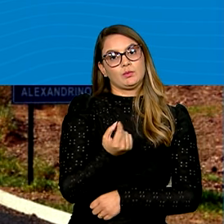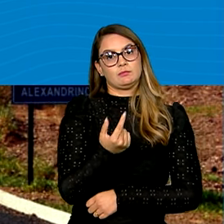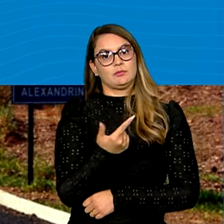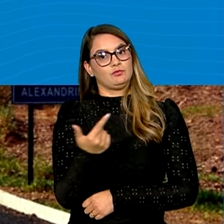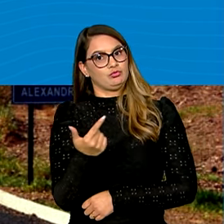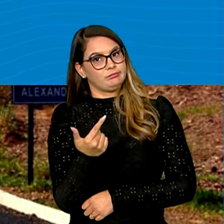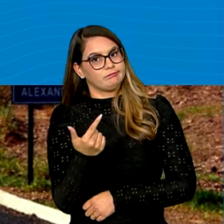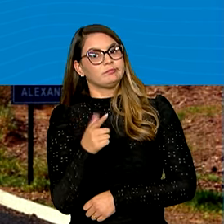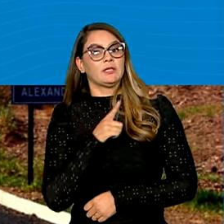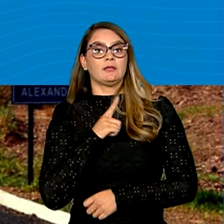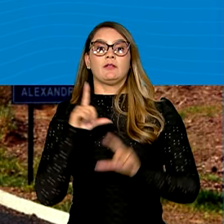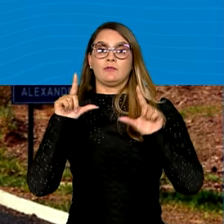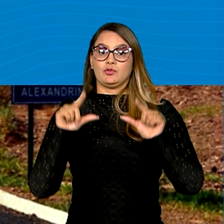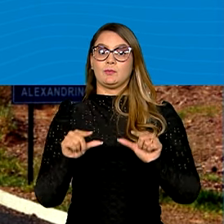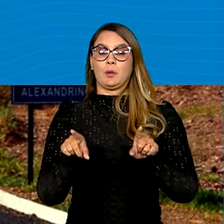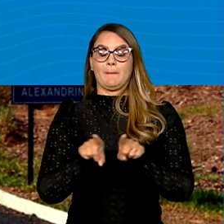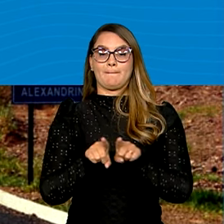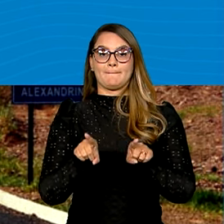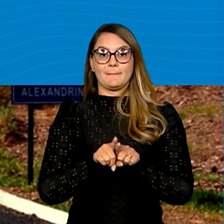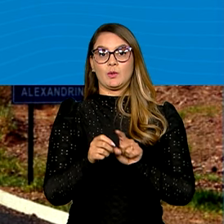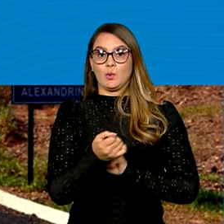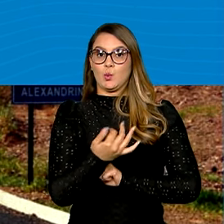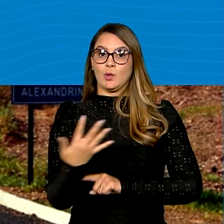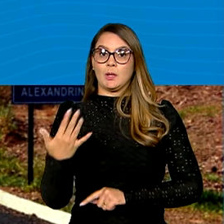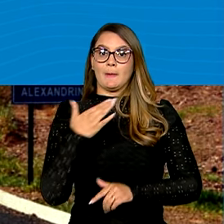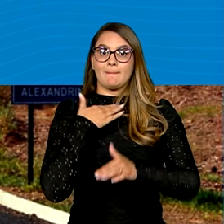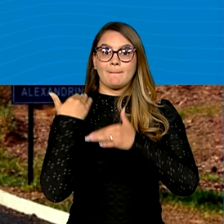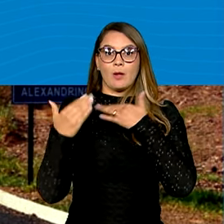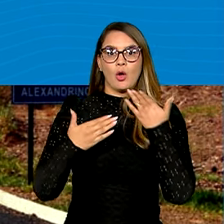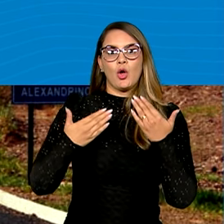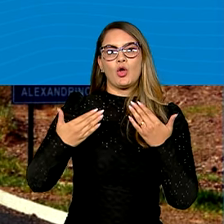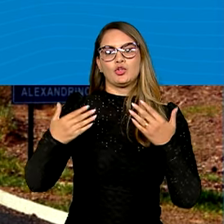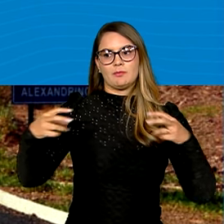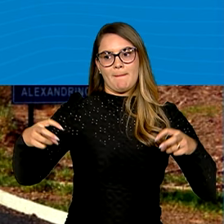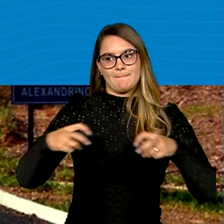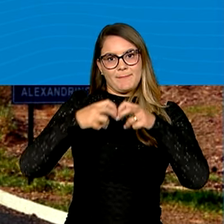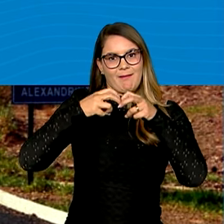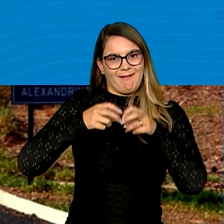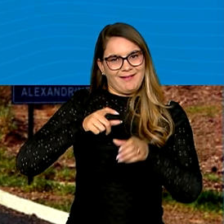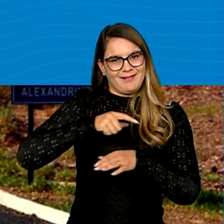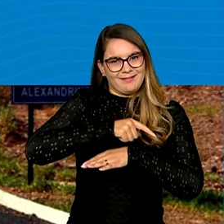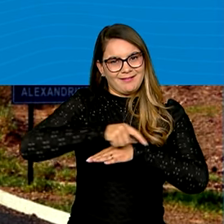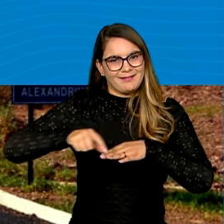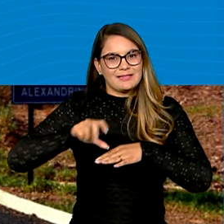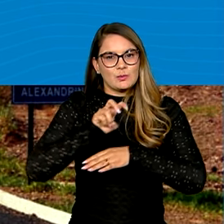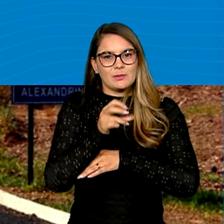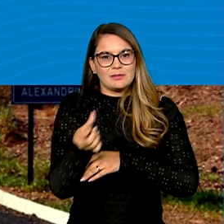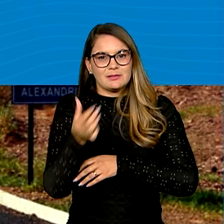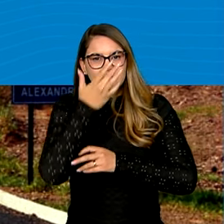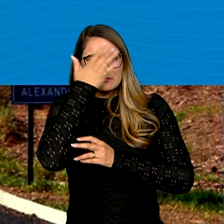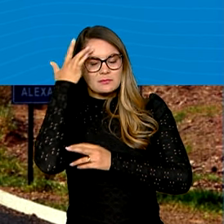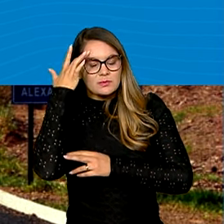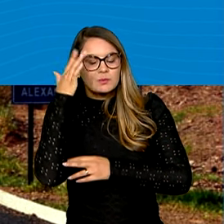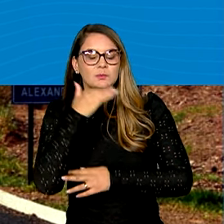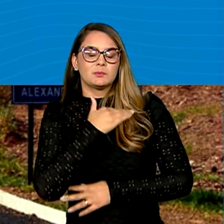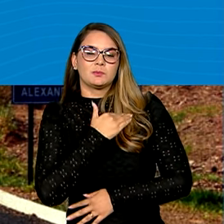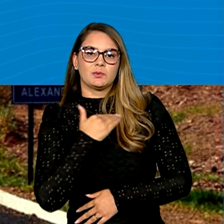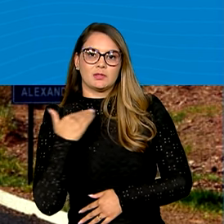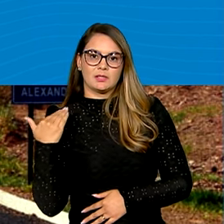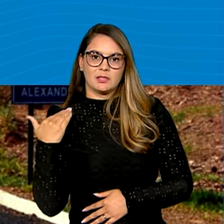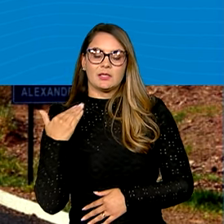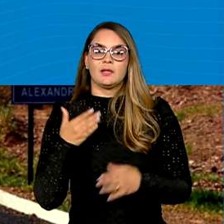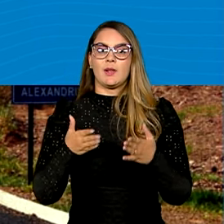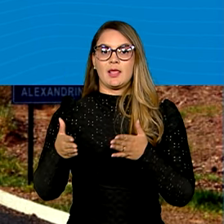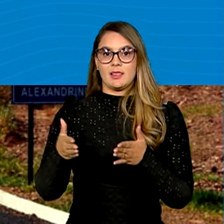Houve queda também no número de mortes nas rodovias. 56 pessoas perderam a vida